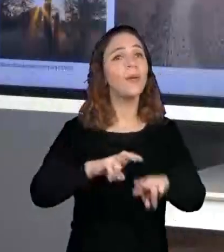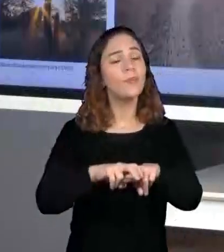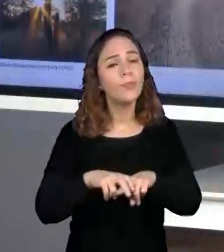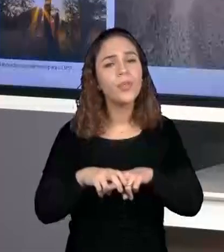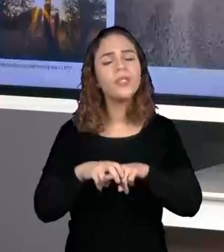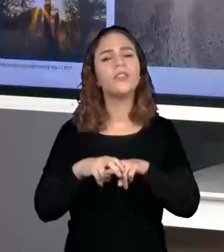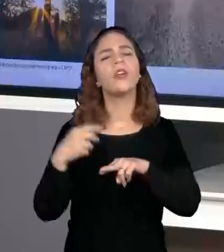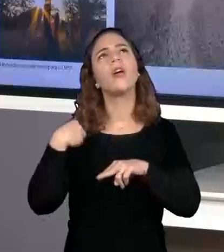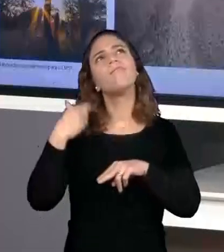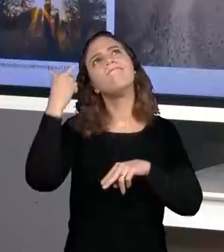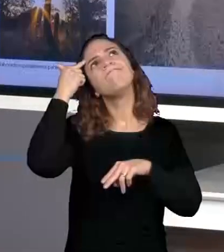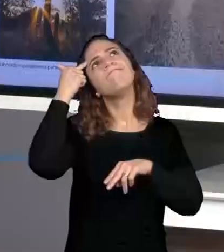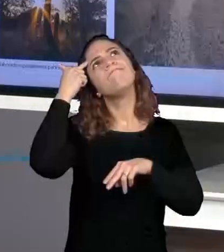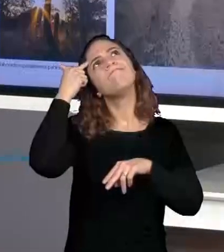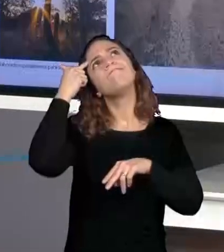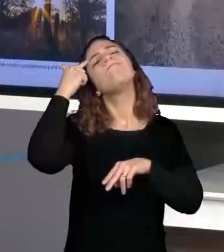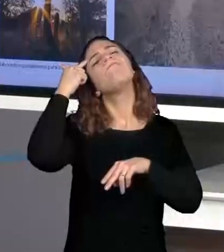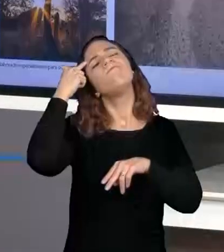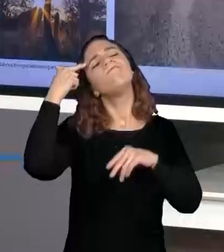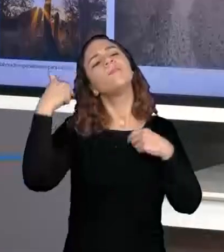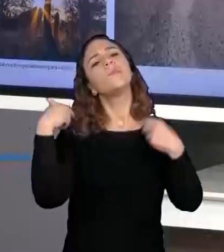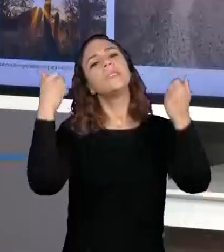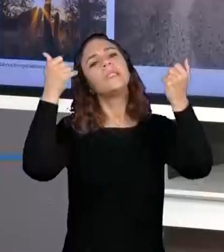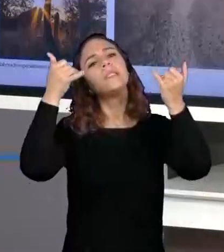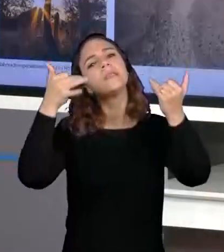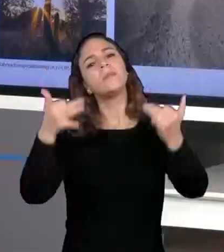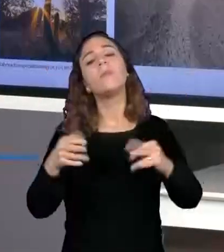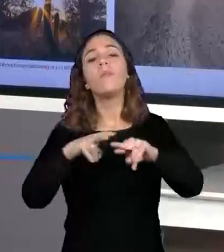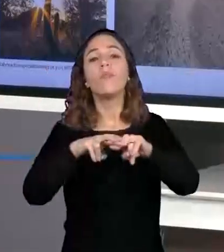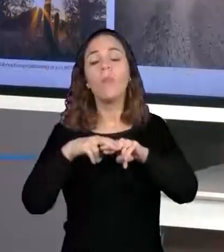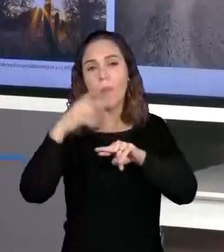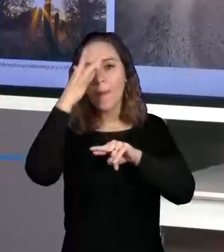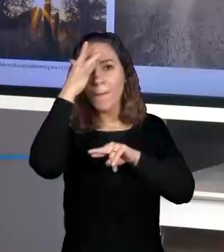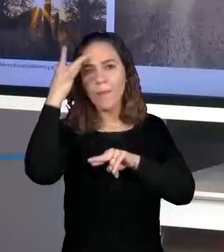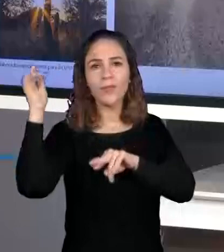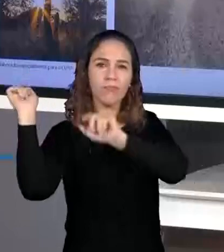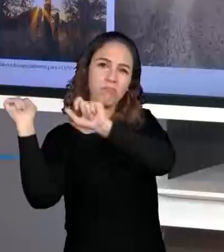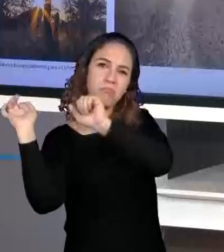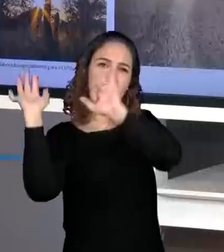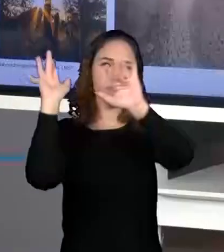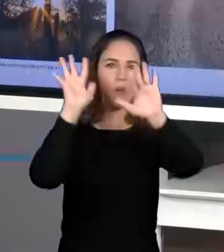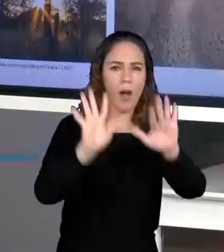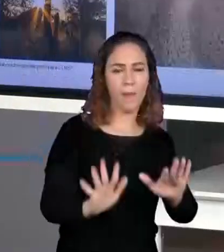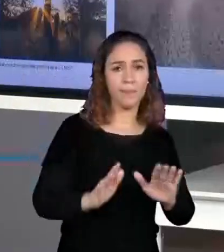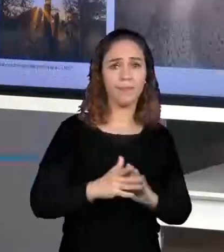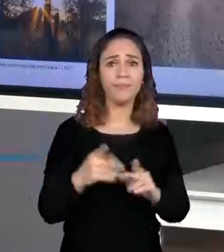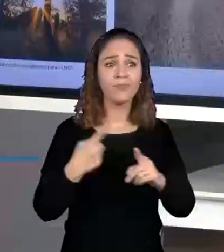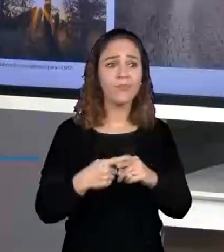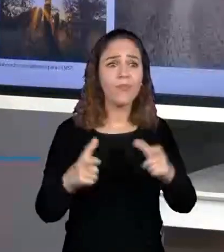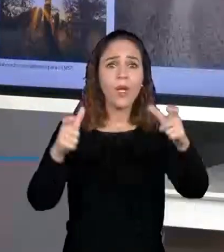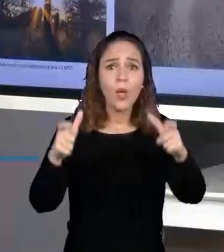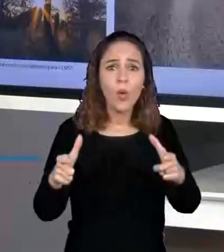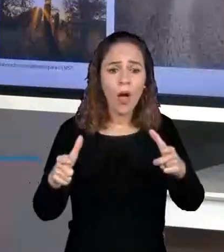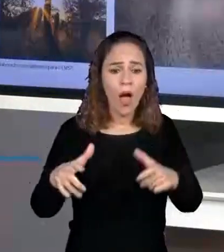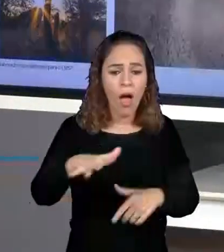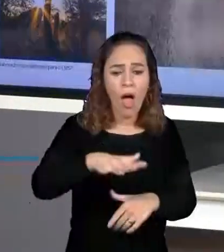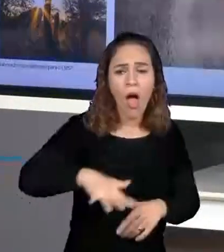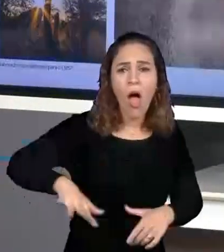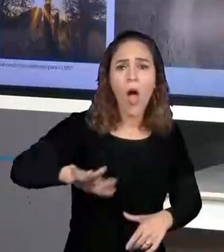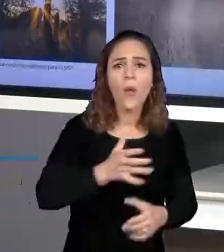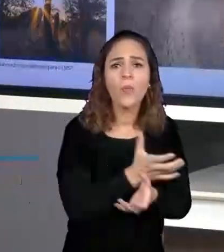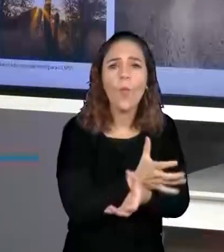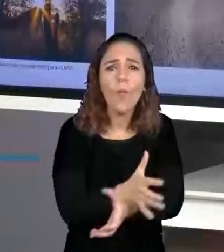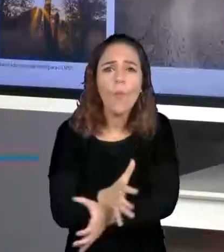caminho aí de falar sobre a migração nordestina. Uma terra seca, onde não tem uma boa